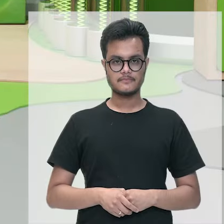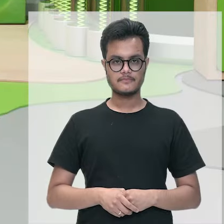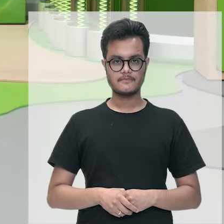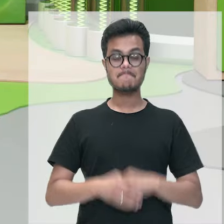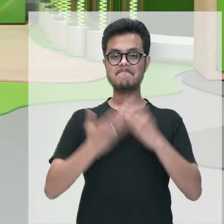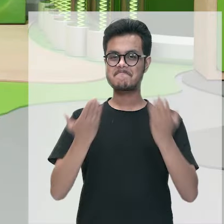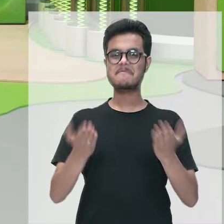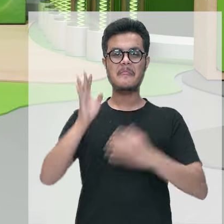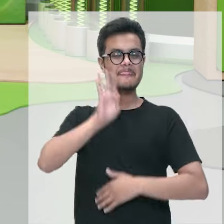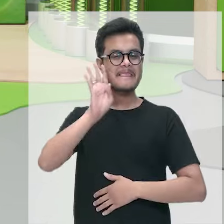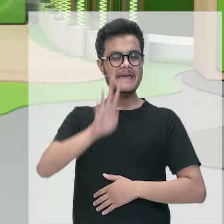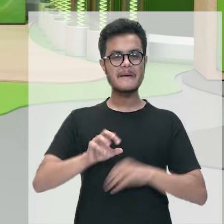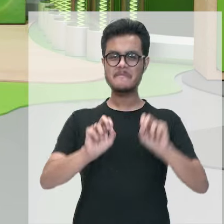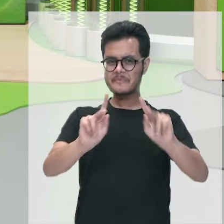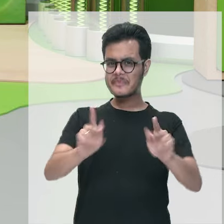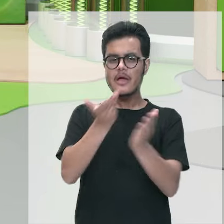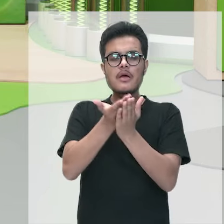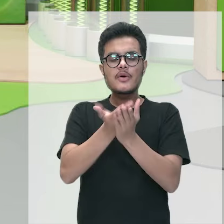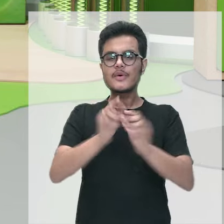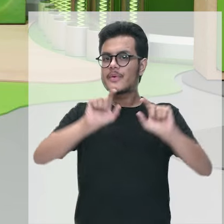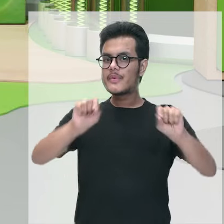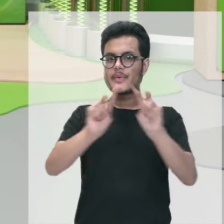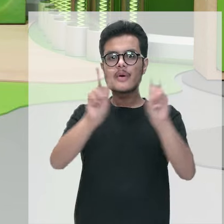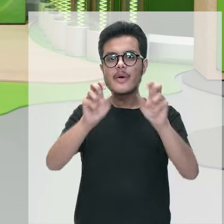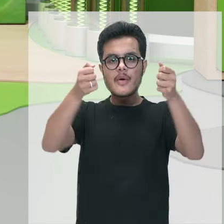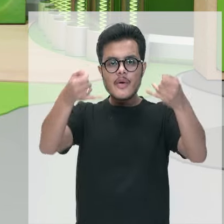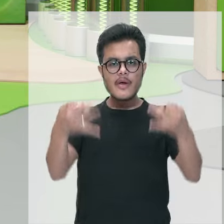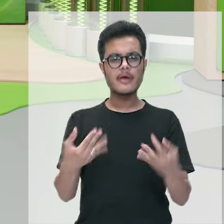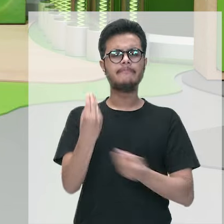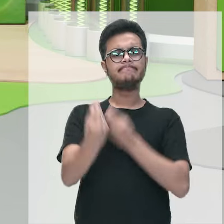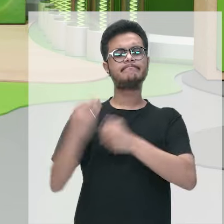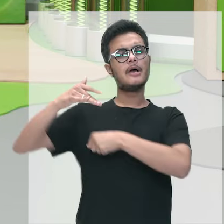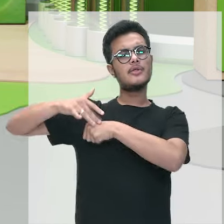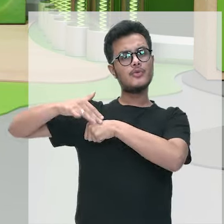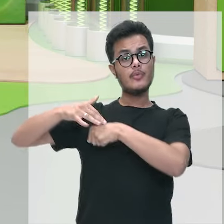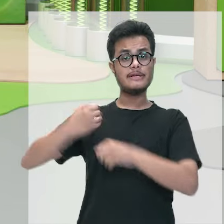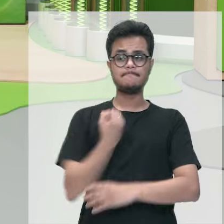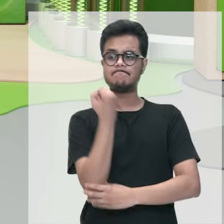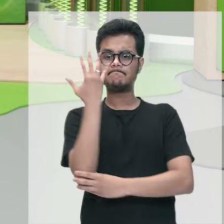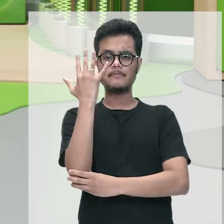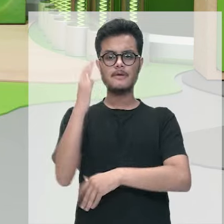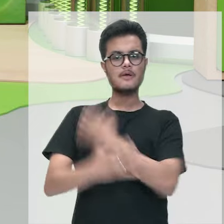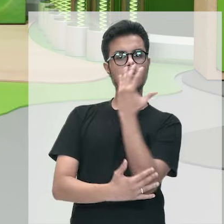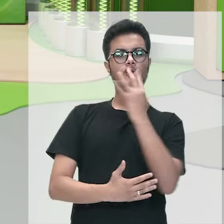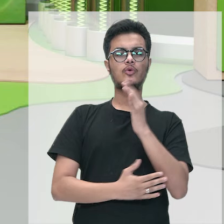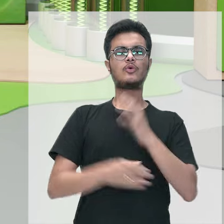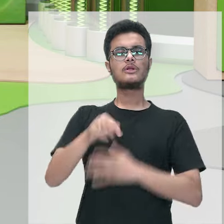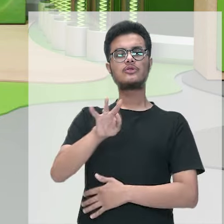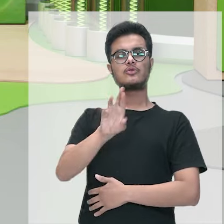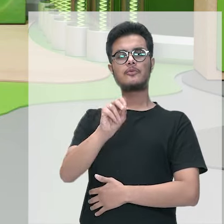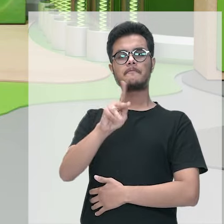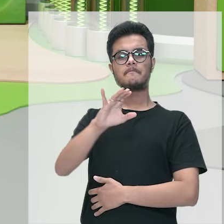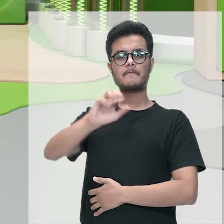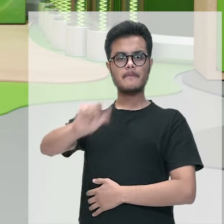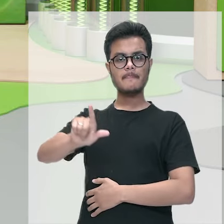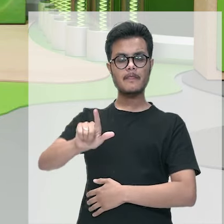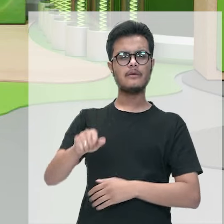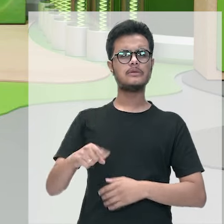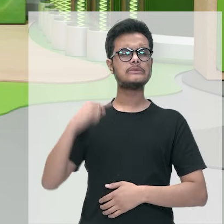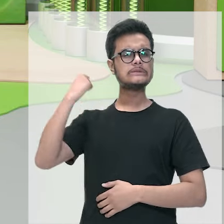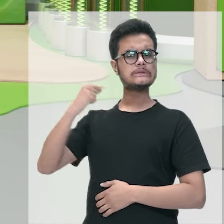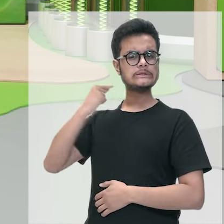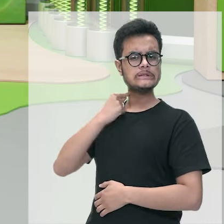Muito bem. A partir dessa aula, vamos falar um pouco sobre as doenças tropicais. E você já está observando aí que nós temos